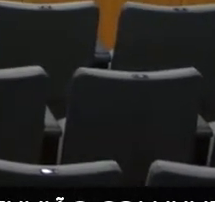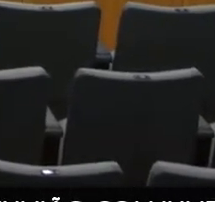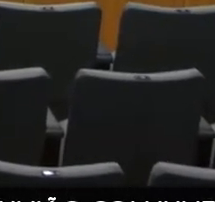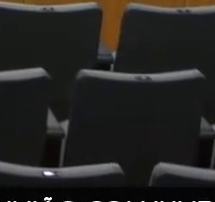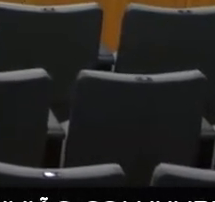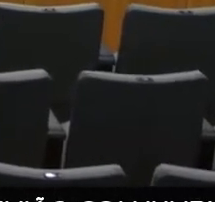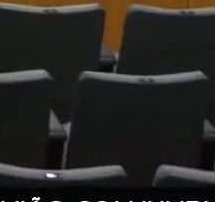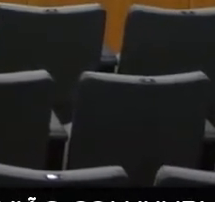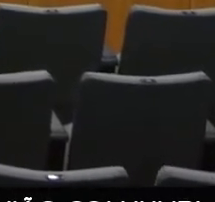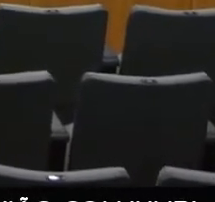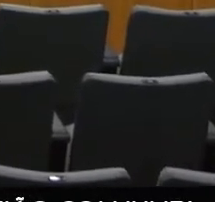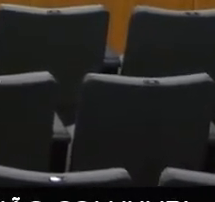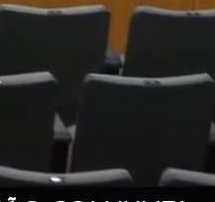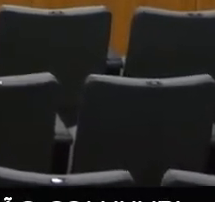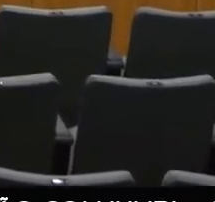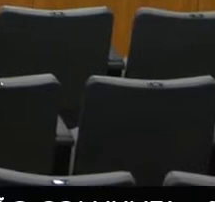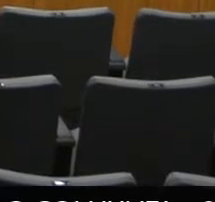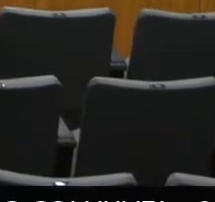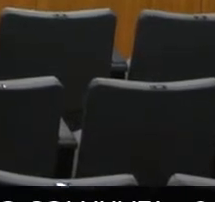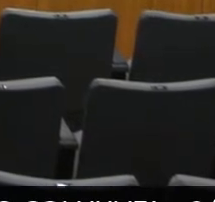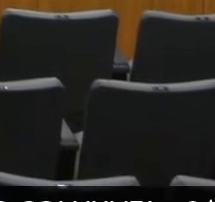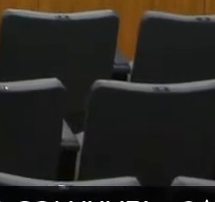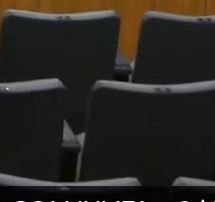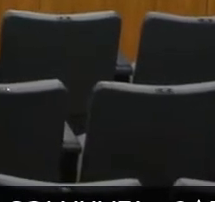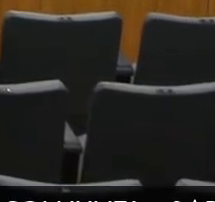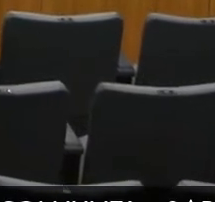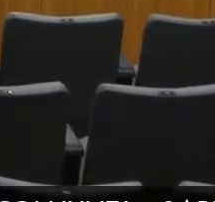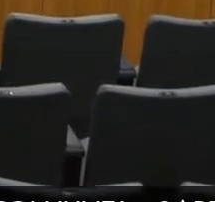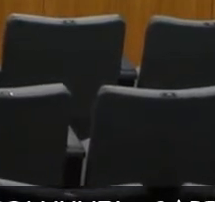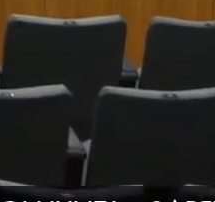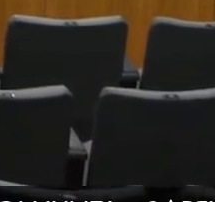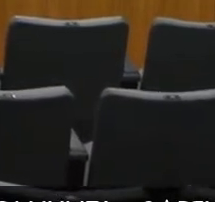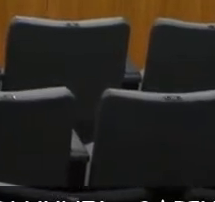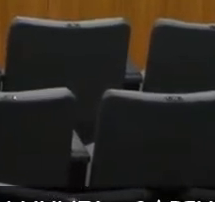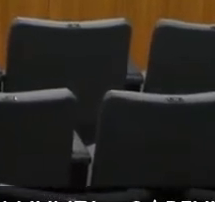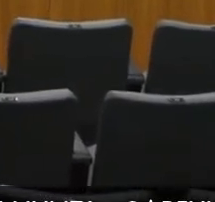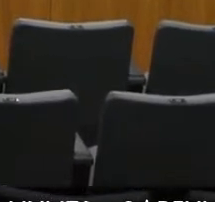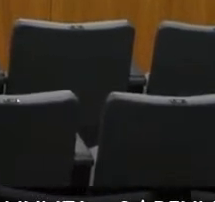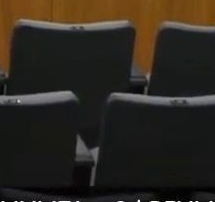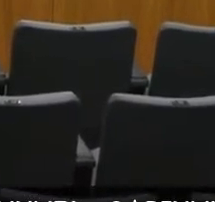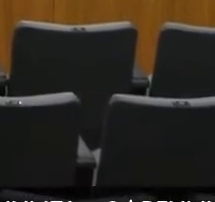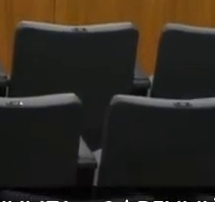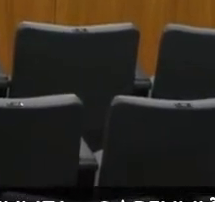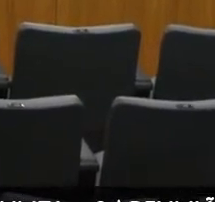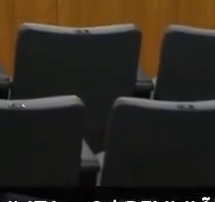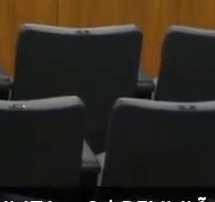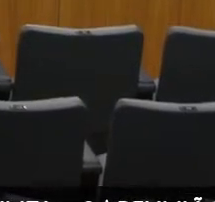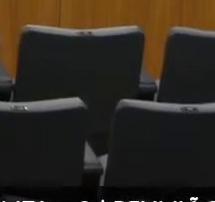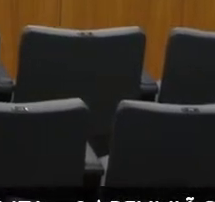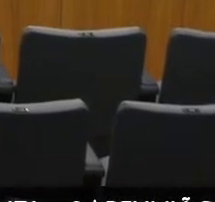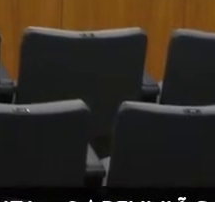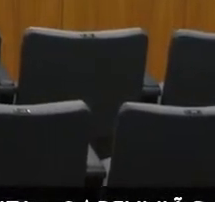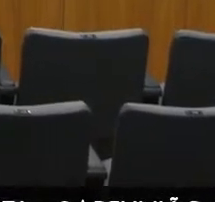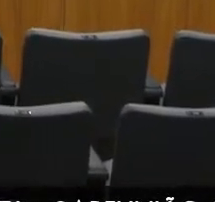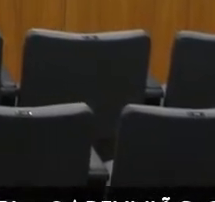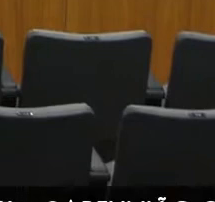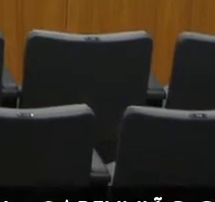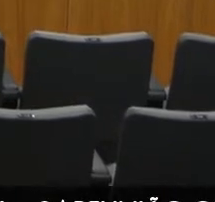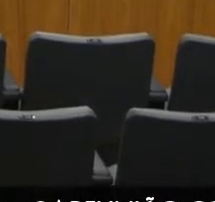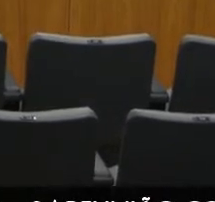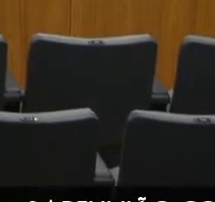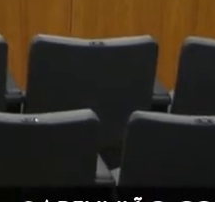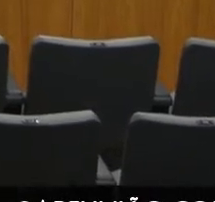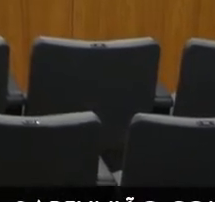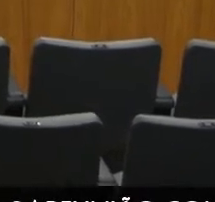fazer essa adequação. Esse combate aí, quando a deputada Beatriz Serqueira fará dessa fome extrema.